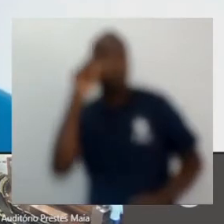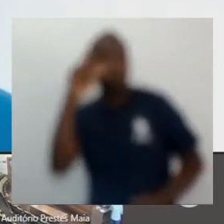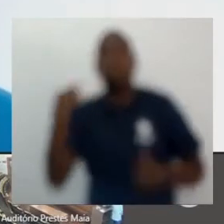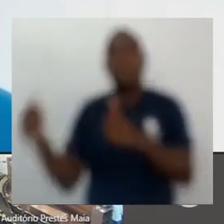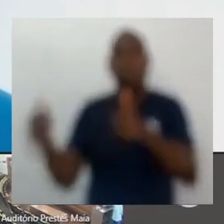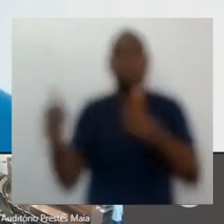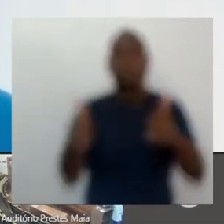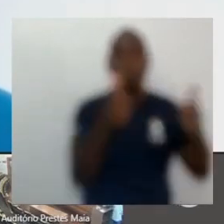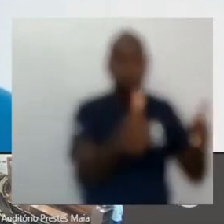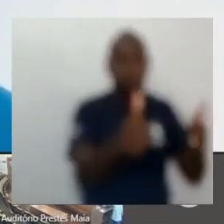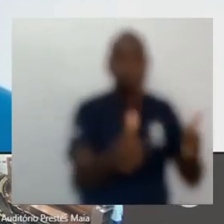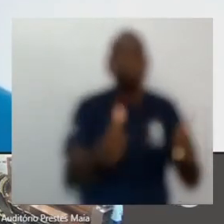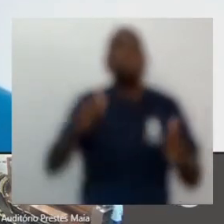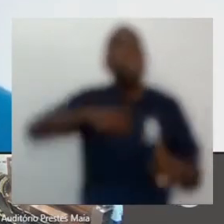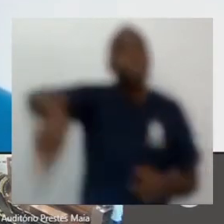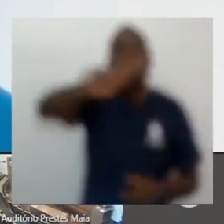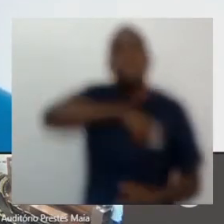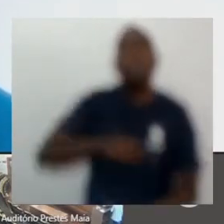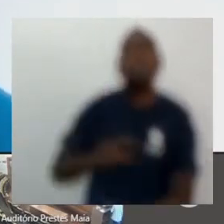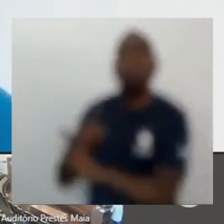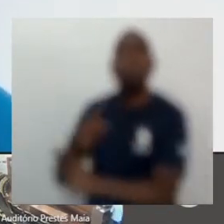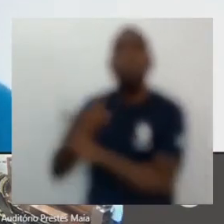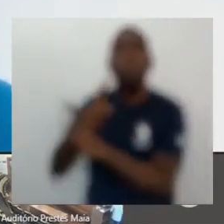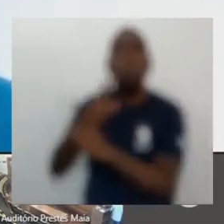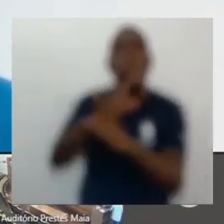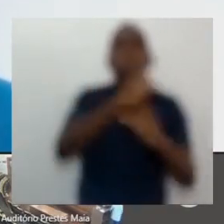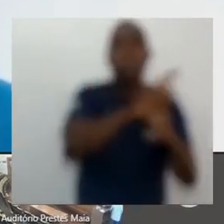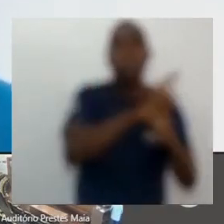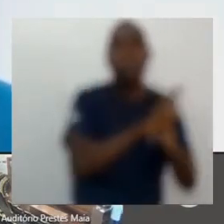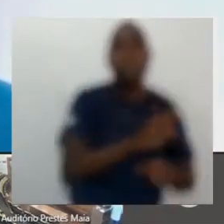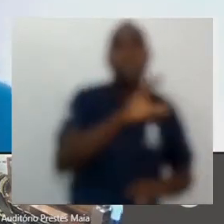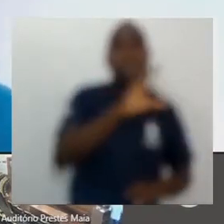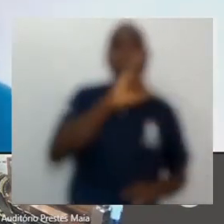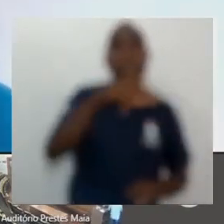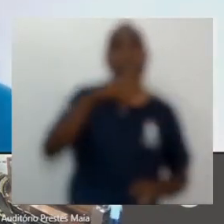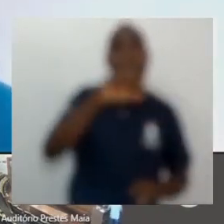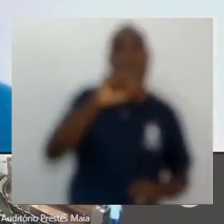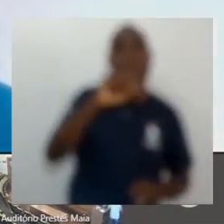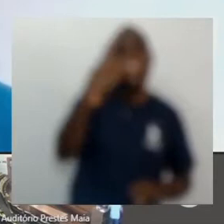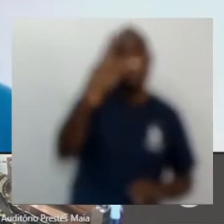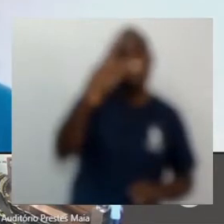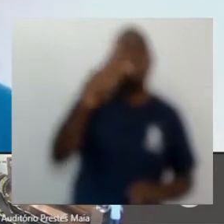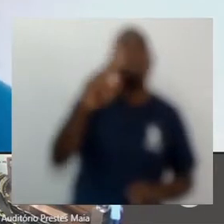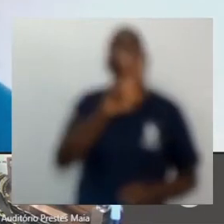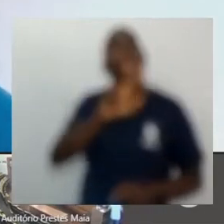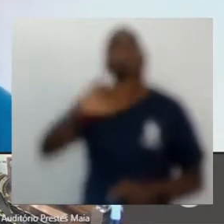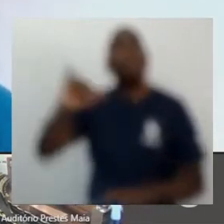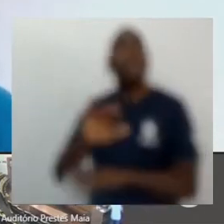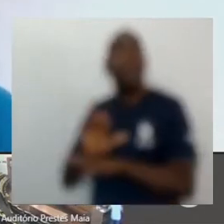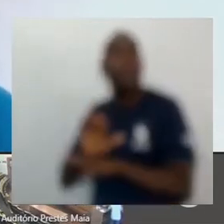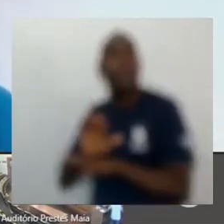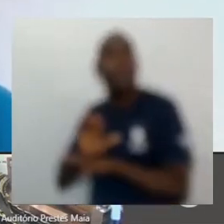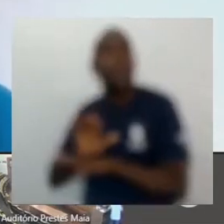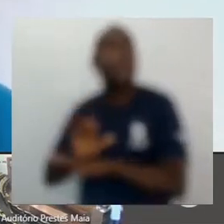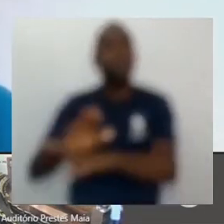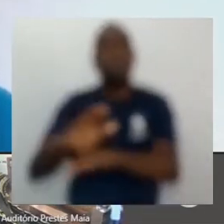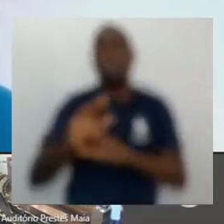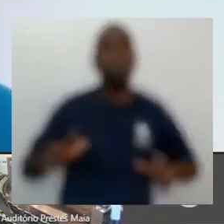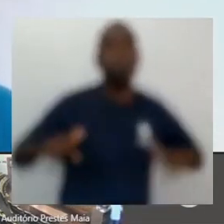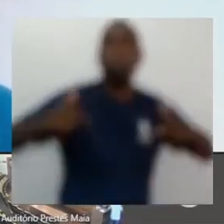com muito a nos surpreender. O Sinesp sempre foi parceiro, sempre será parceiro de ações como essas.